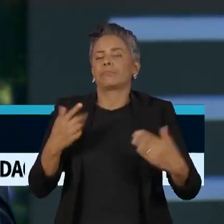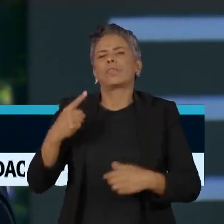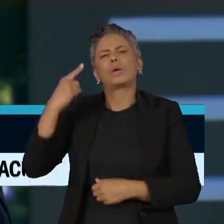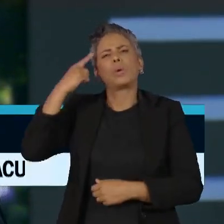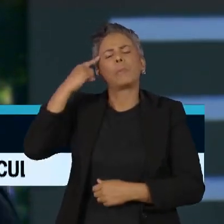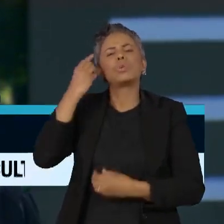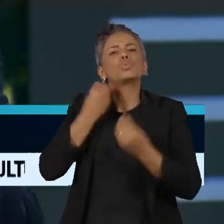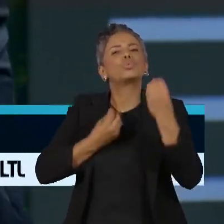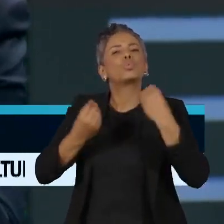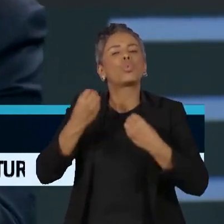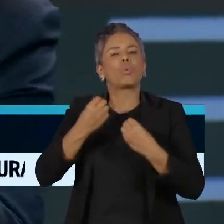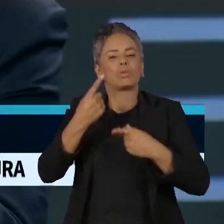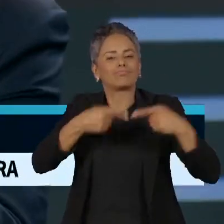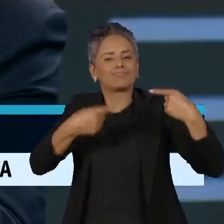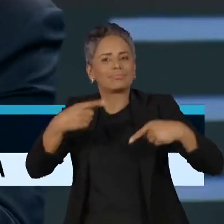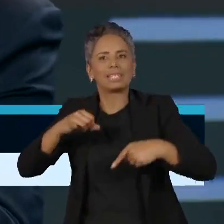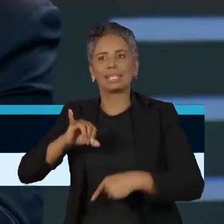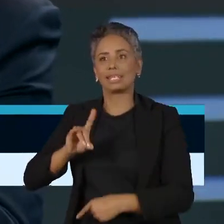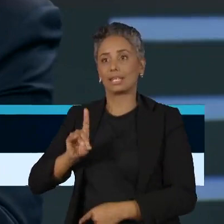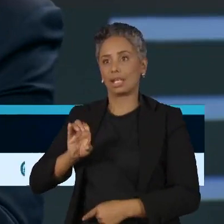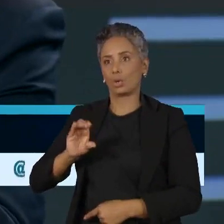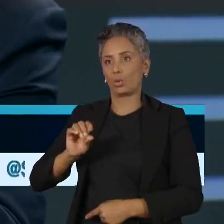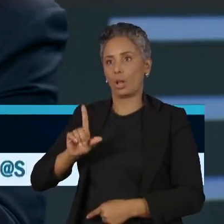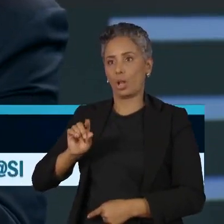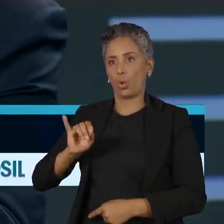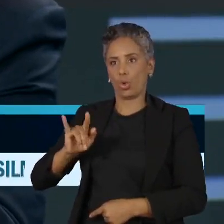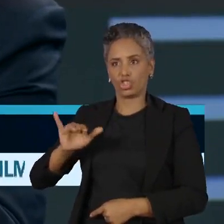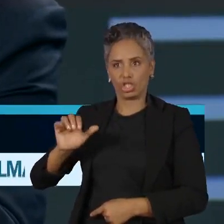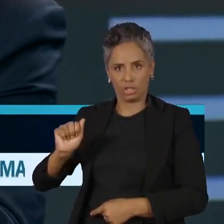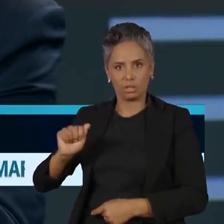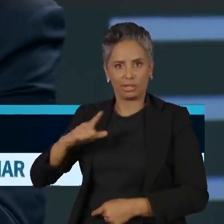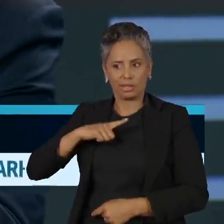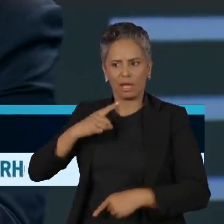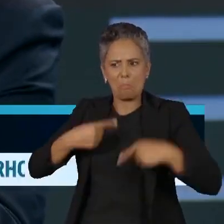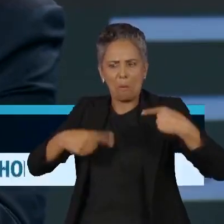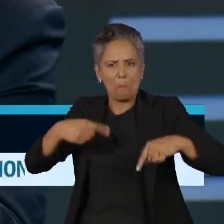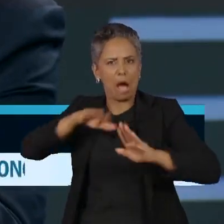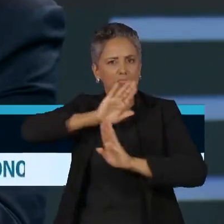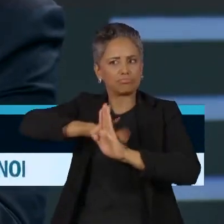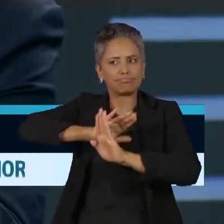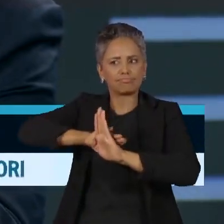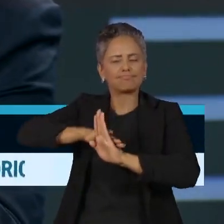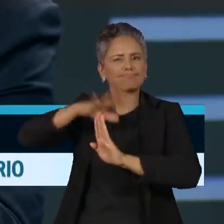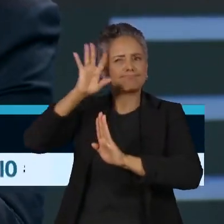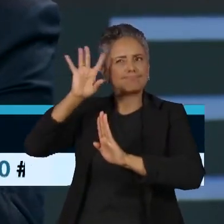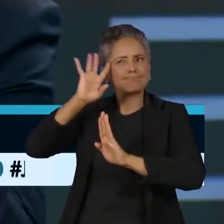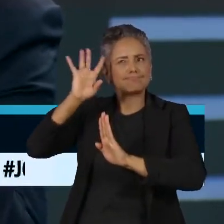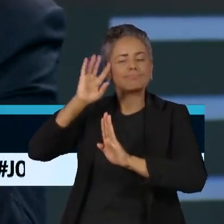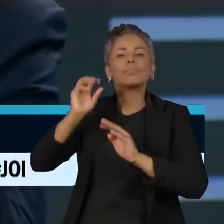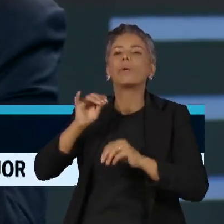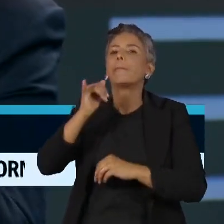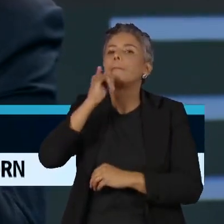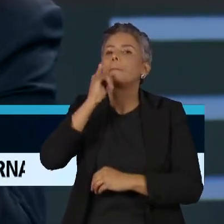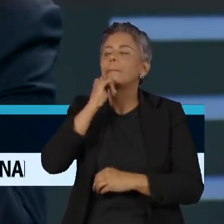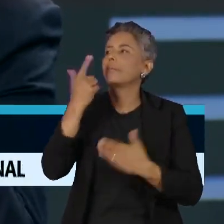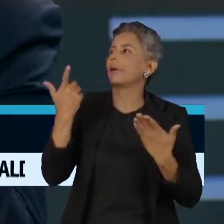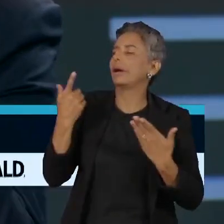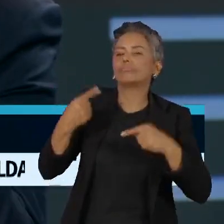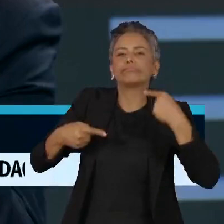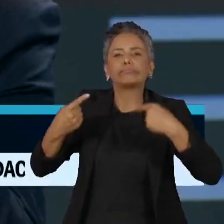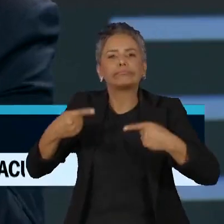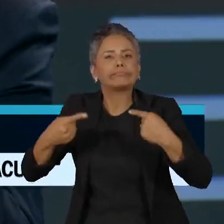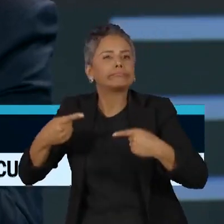países, ela sempre existirá, mas ela tem que ser colocada numa dimensão política, numa dimensão de relação política,